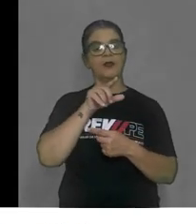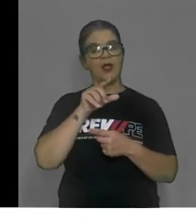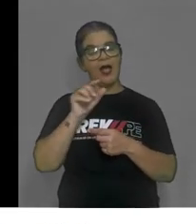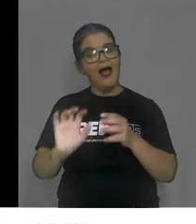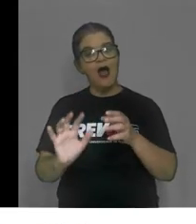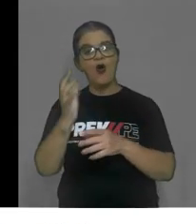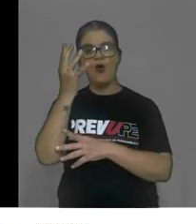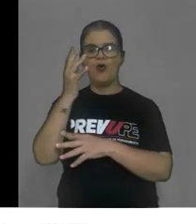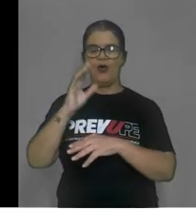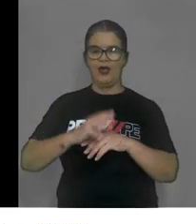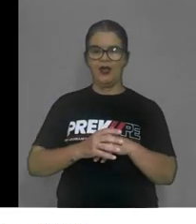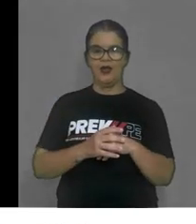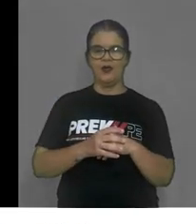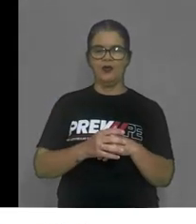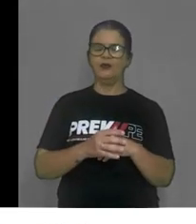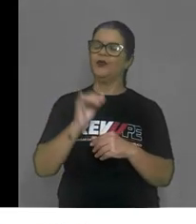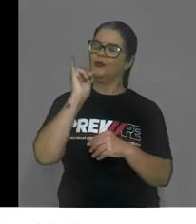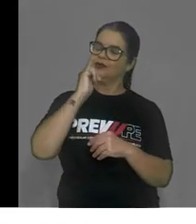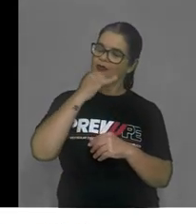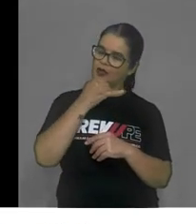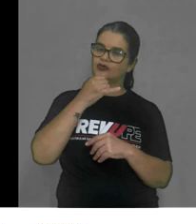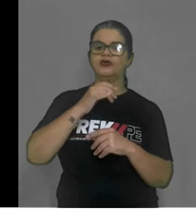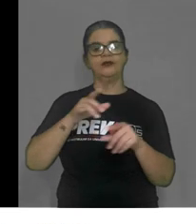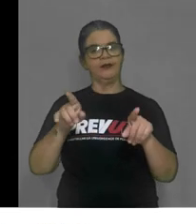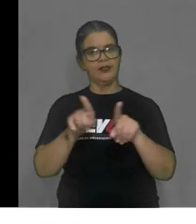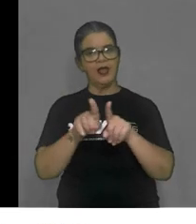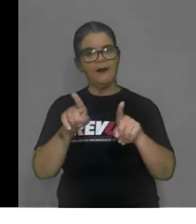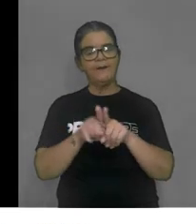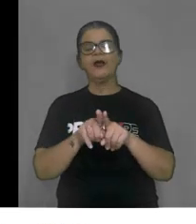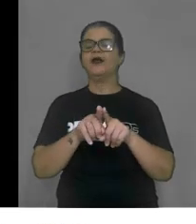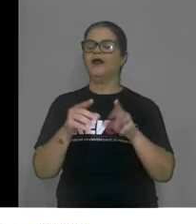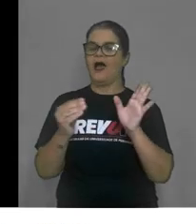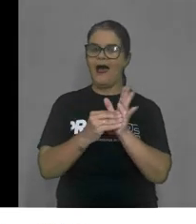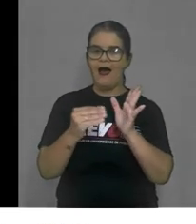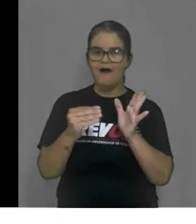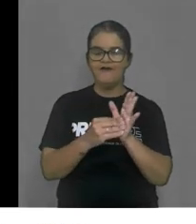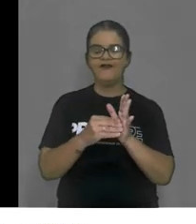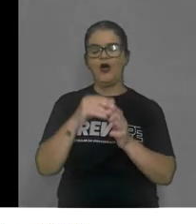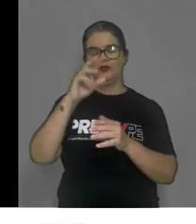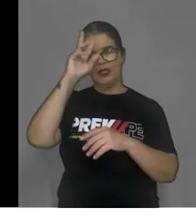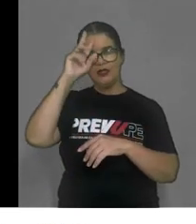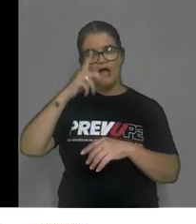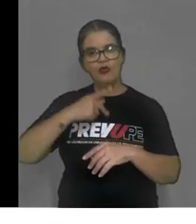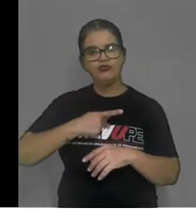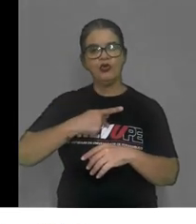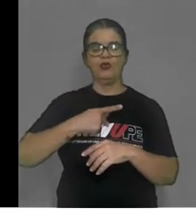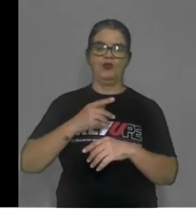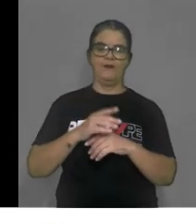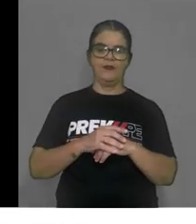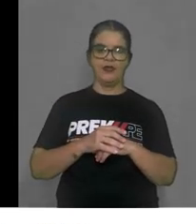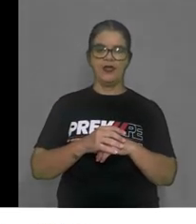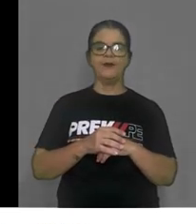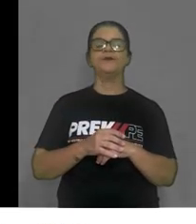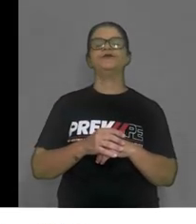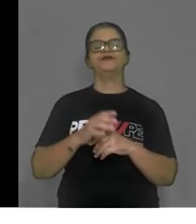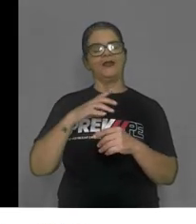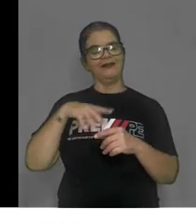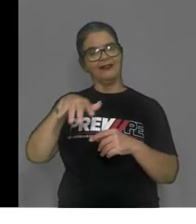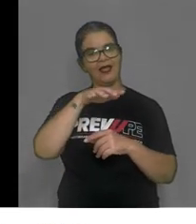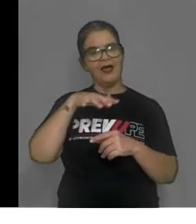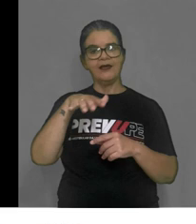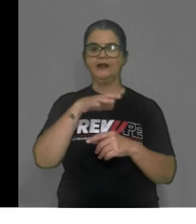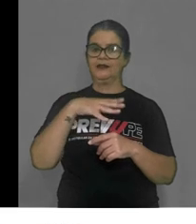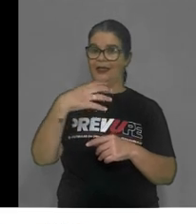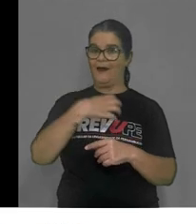com descontentamento também com a falta de autonomia da província da Bahia e com os